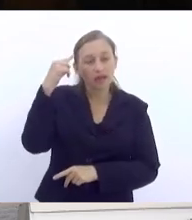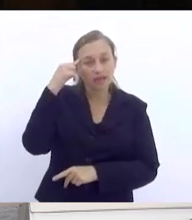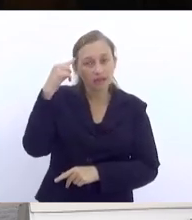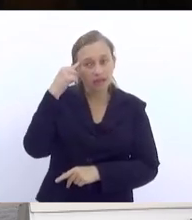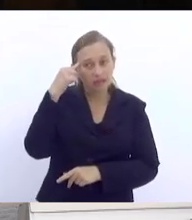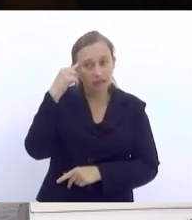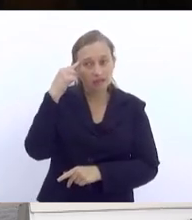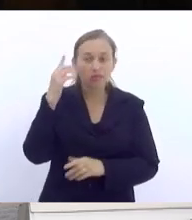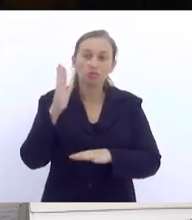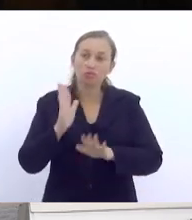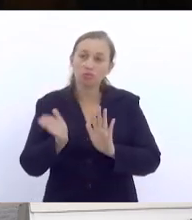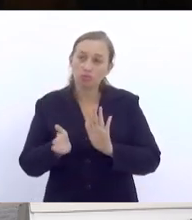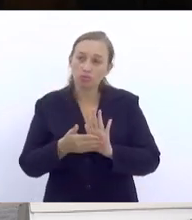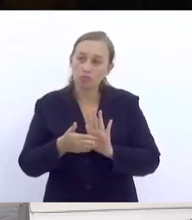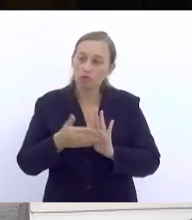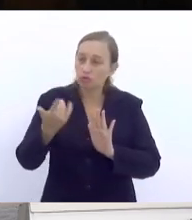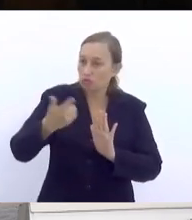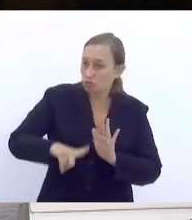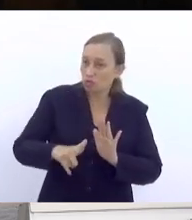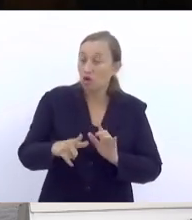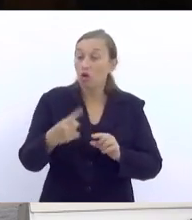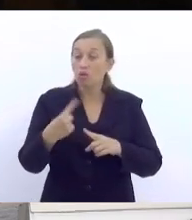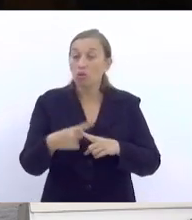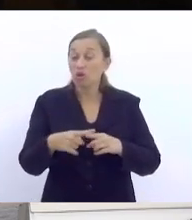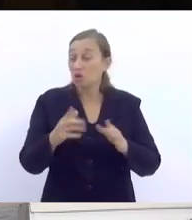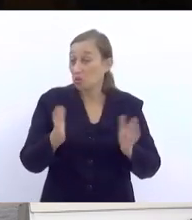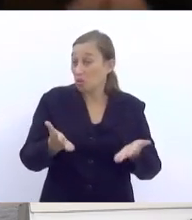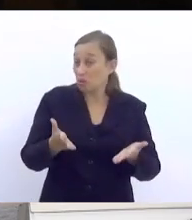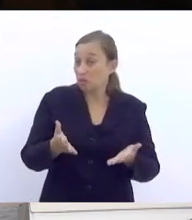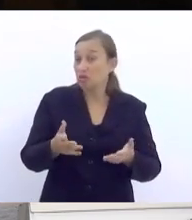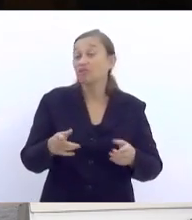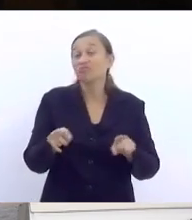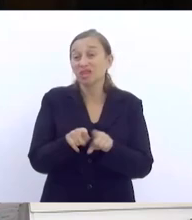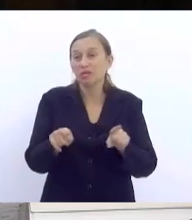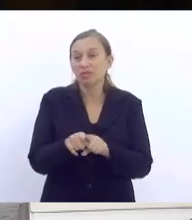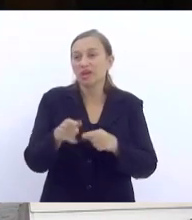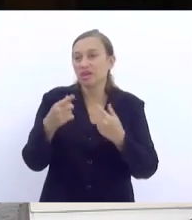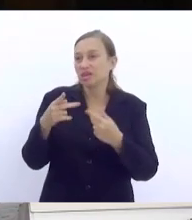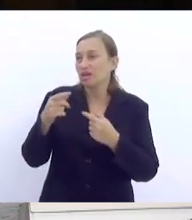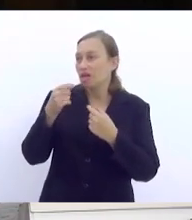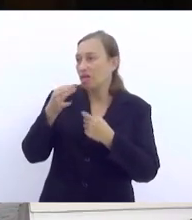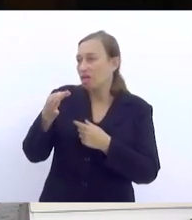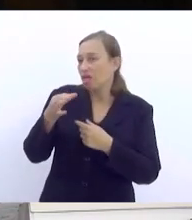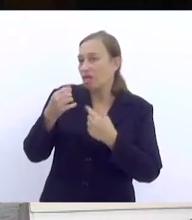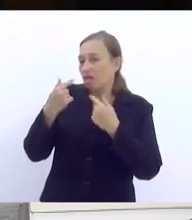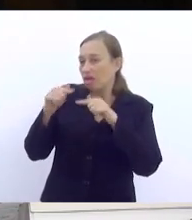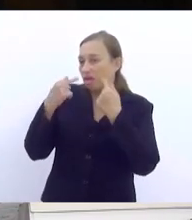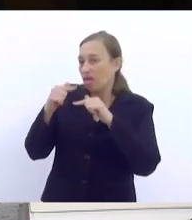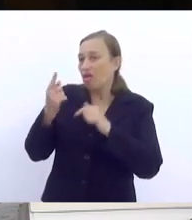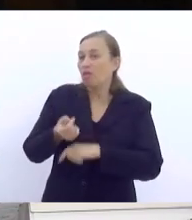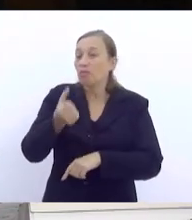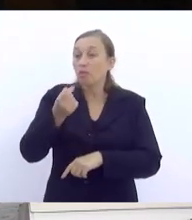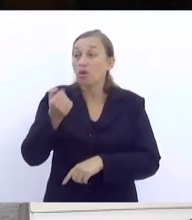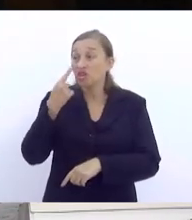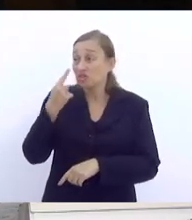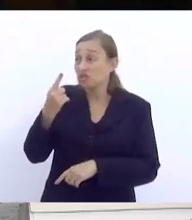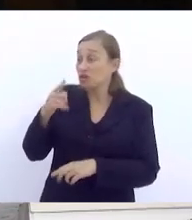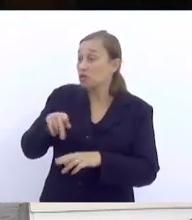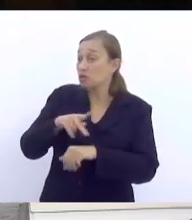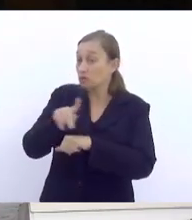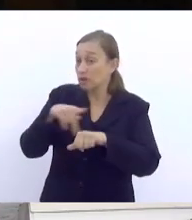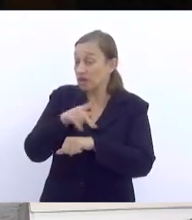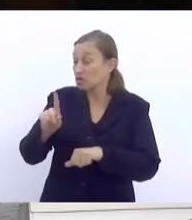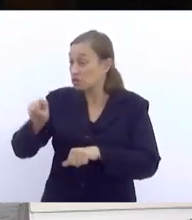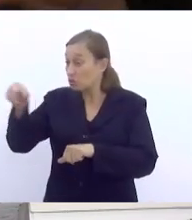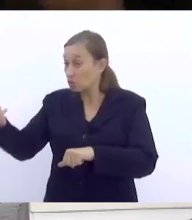repensado, reproposto, porque as condições que eles têm hoje e a gente também peixona pouco. Porque a gente vê aí em outros países, a gente está